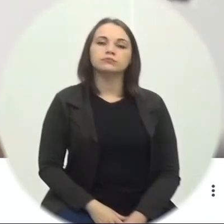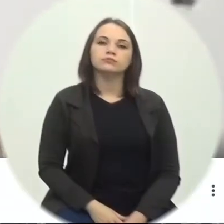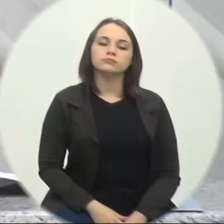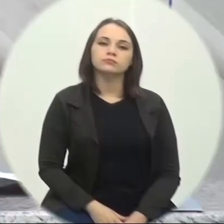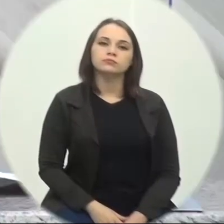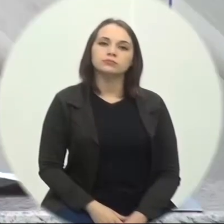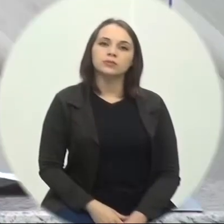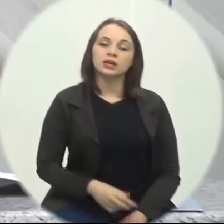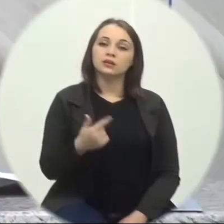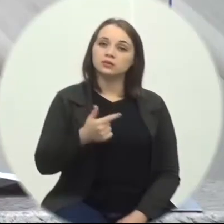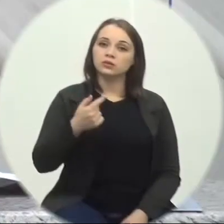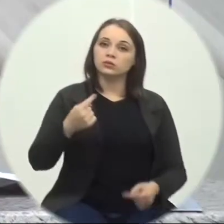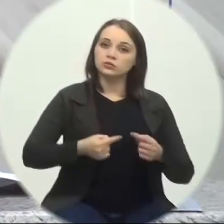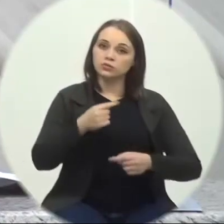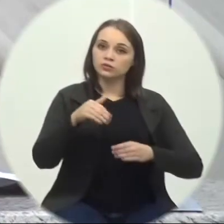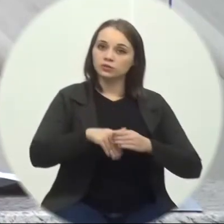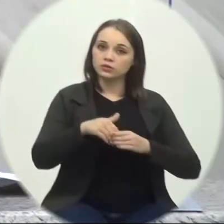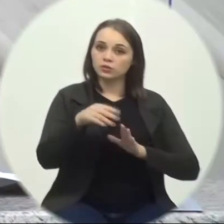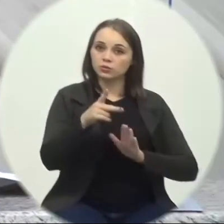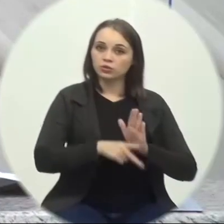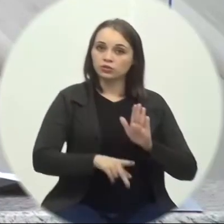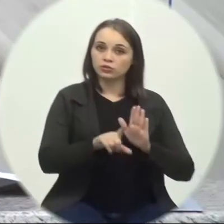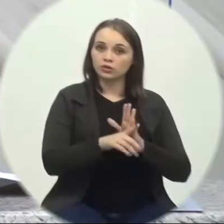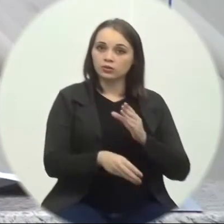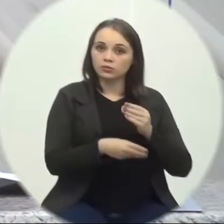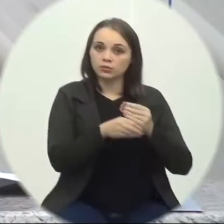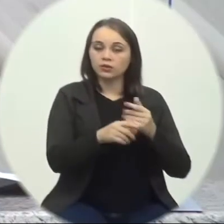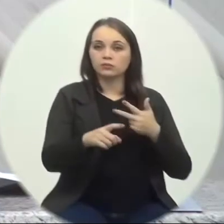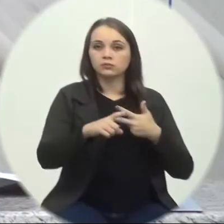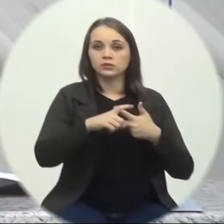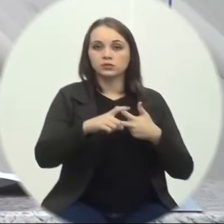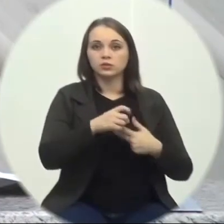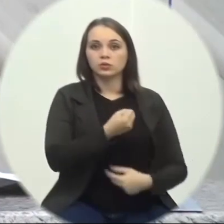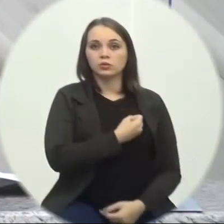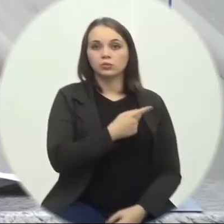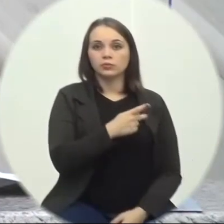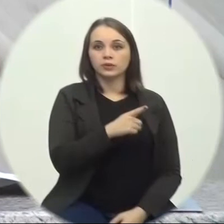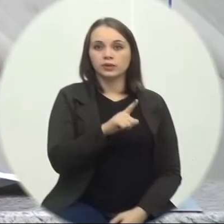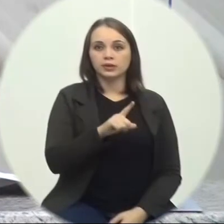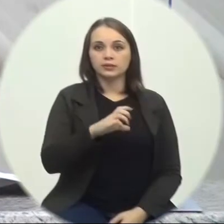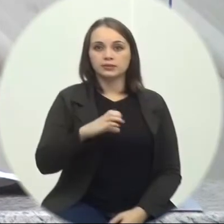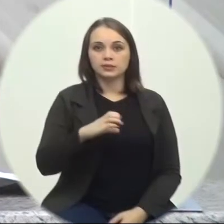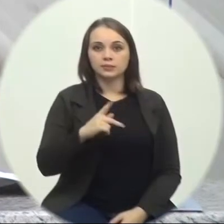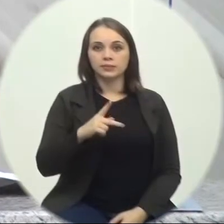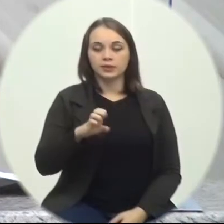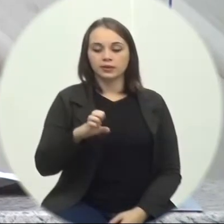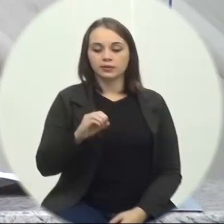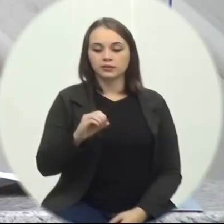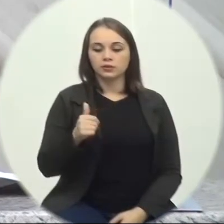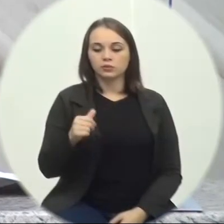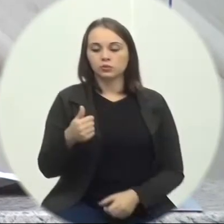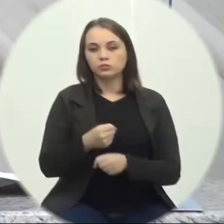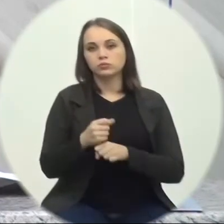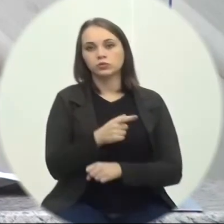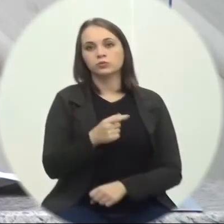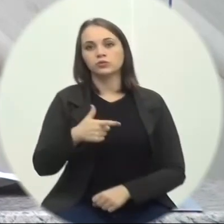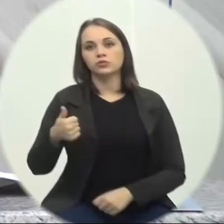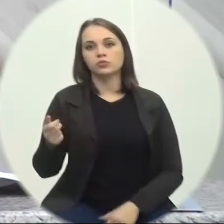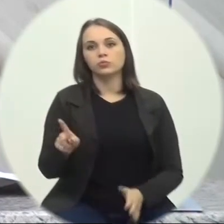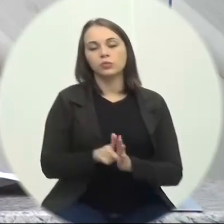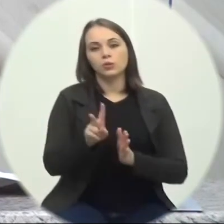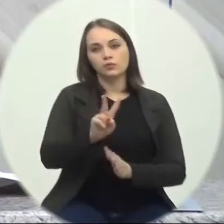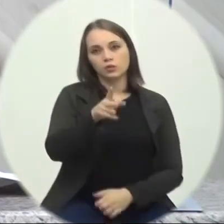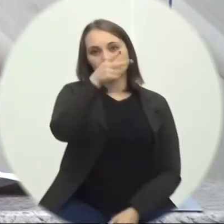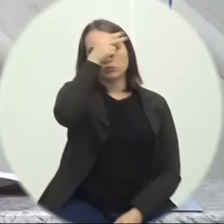em segunda discussão votação o projeto de lei complementar do poder executivo PLC PE 011 barra 21 de autoria do